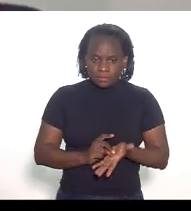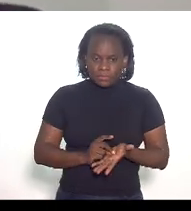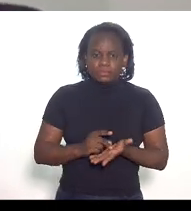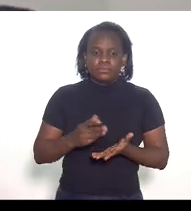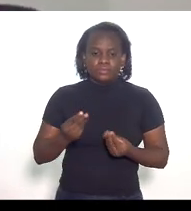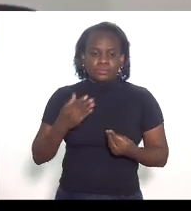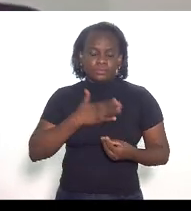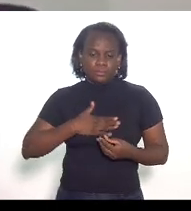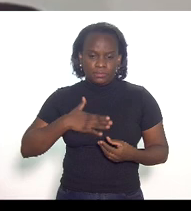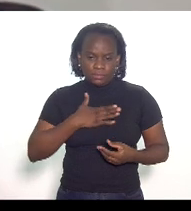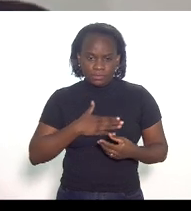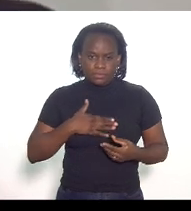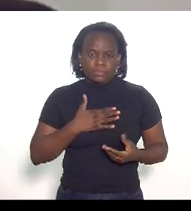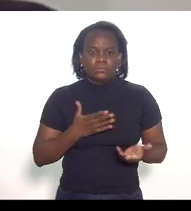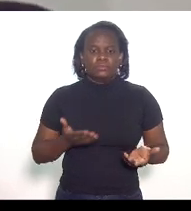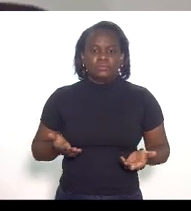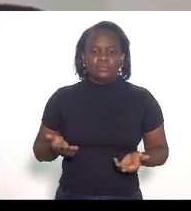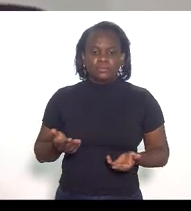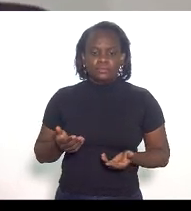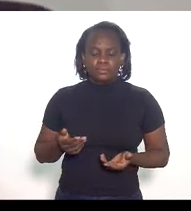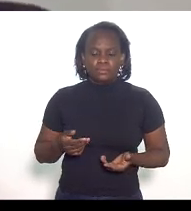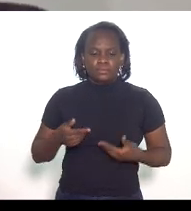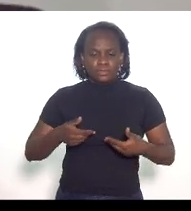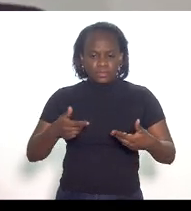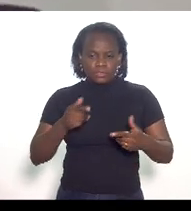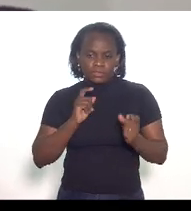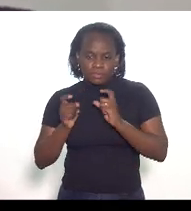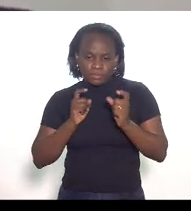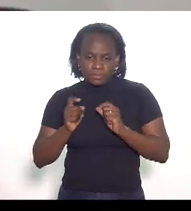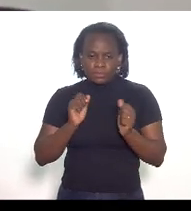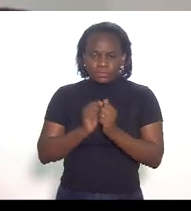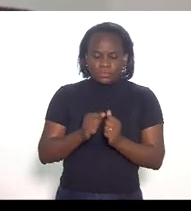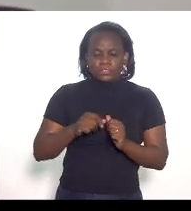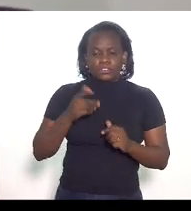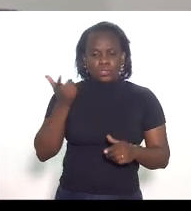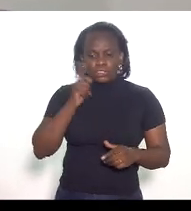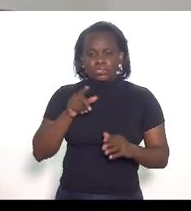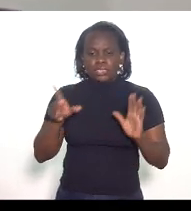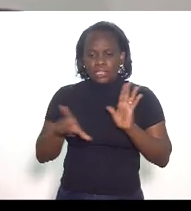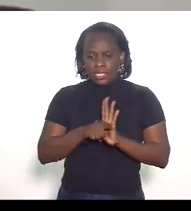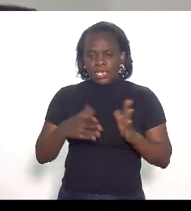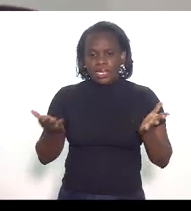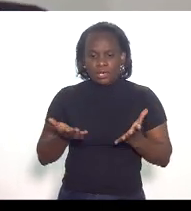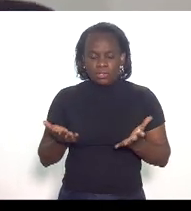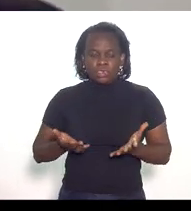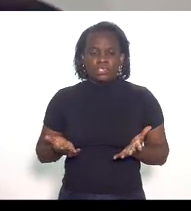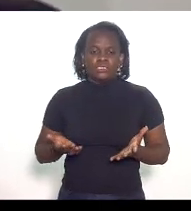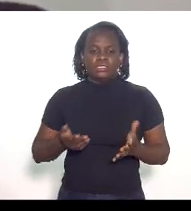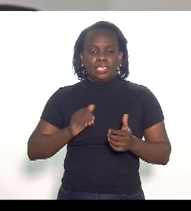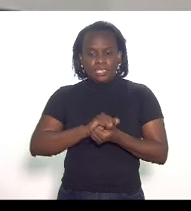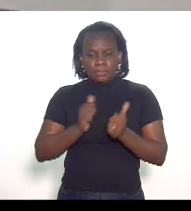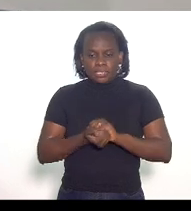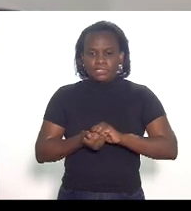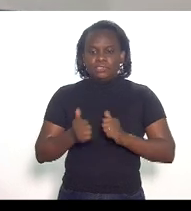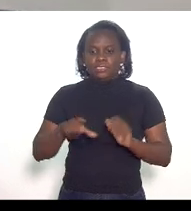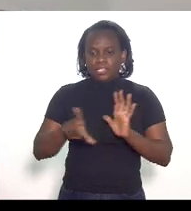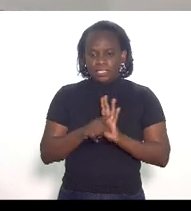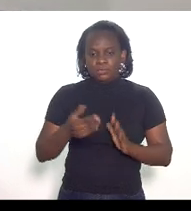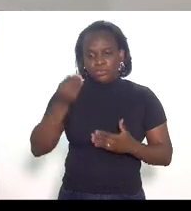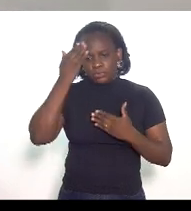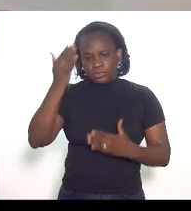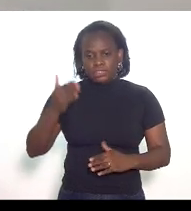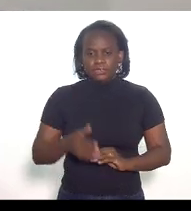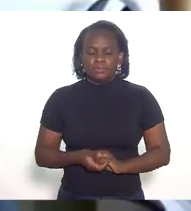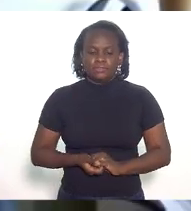estamos muito satisfeitos em ver o deslinde dessa discussão toda que resultou na lei e agora nessa adaptação da lei muito obrigado